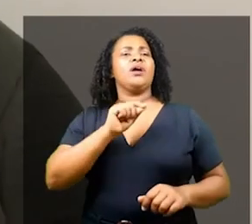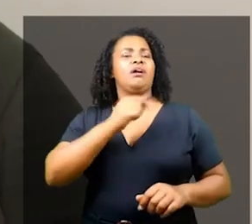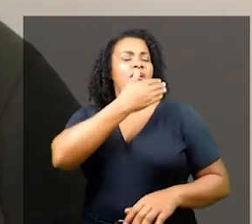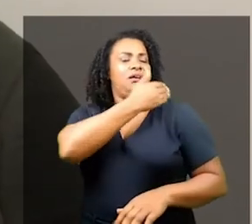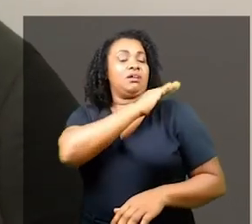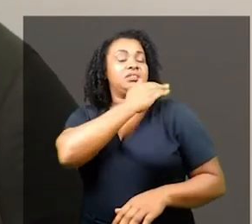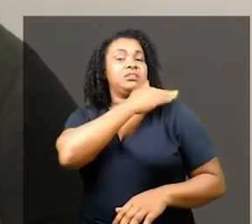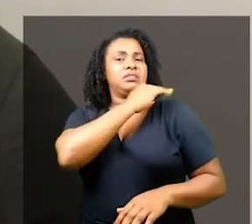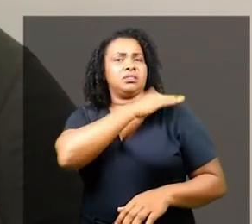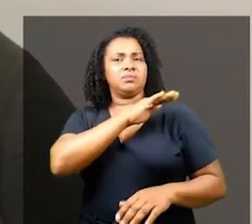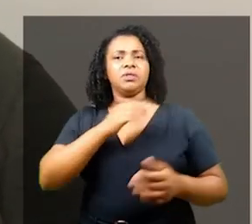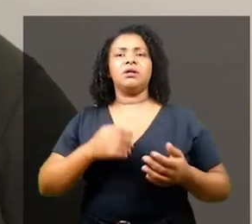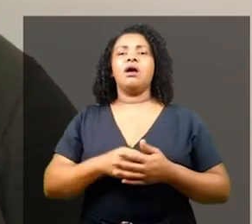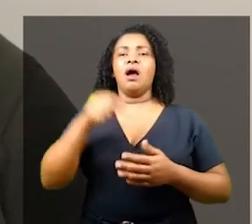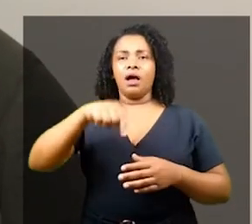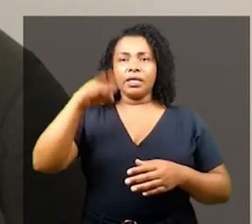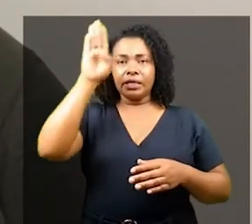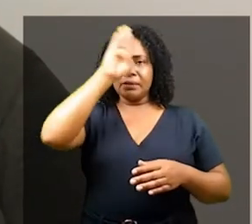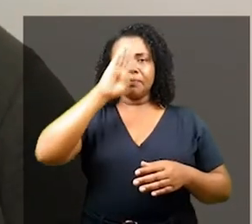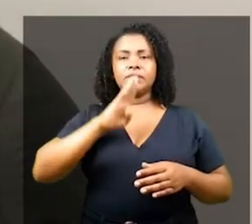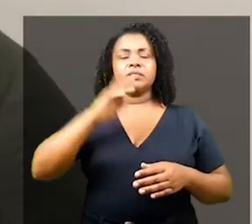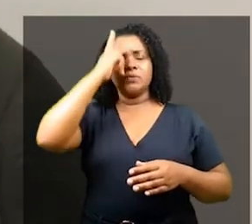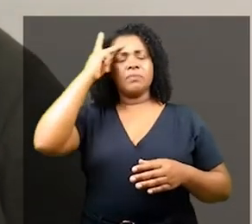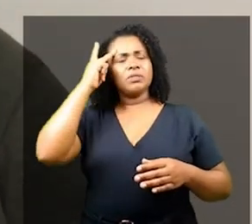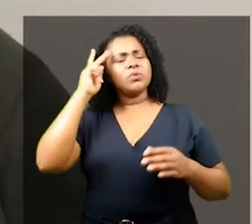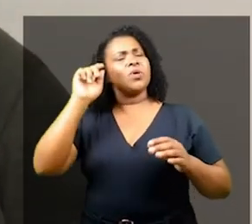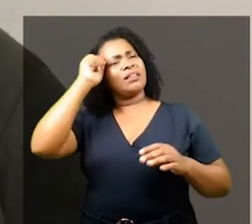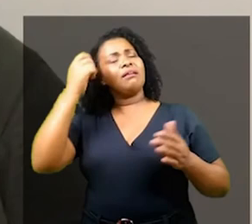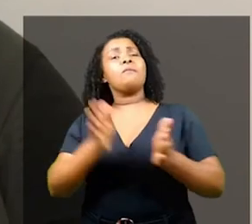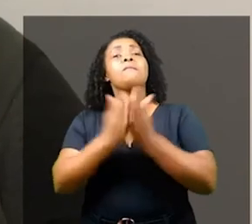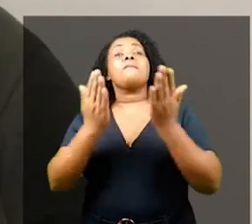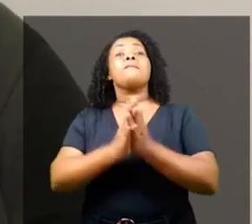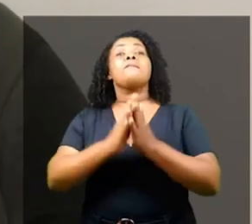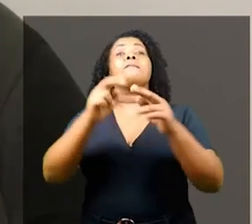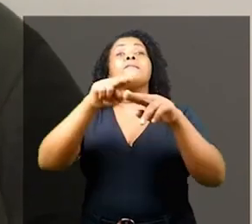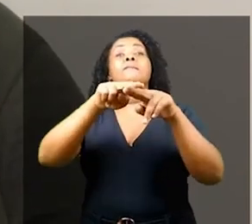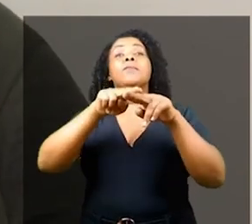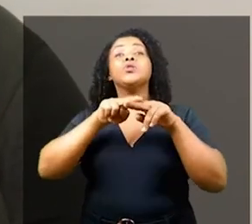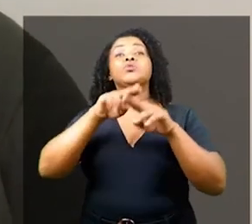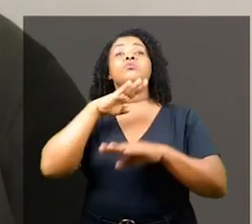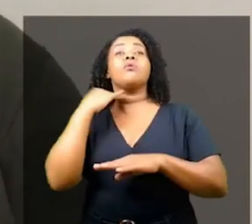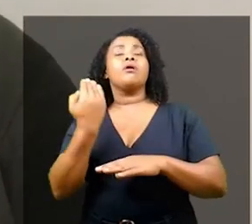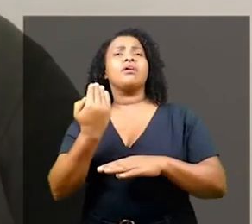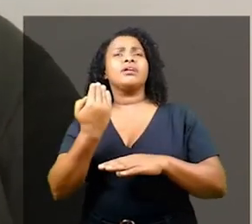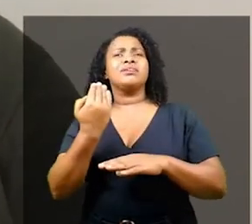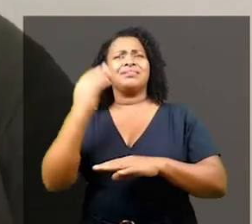como nossas vidas são ceifadas brutalmente, pra além das catástrofes da natureza. Então, nós precisamos falar.